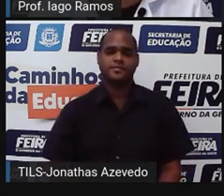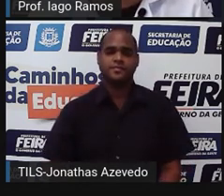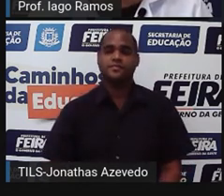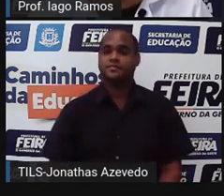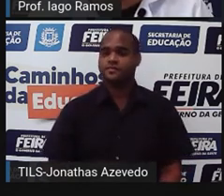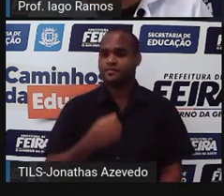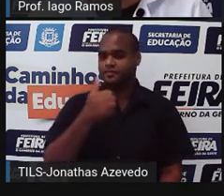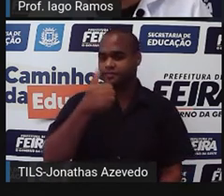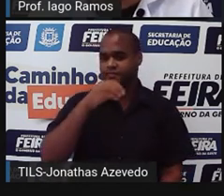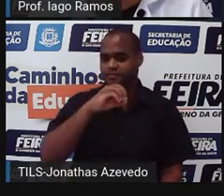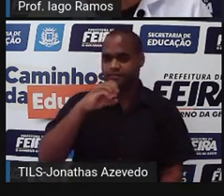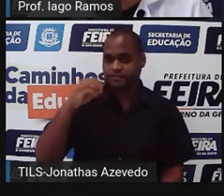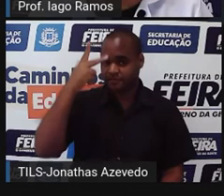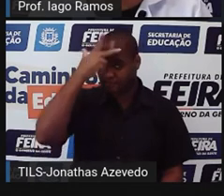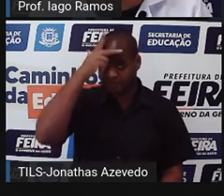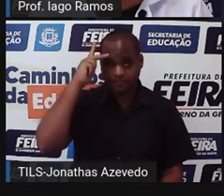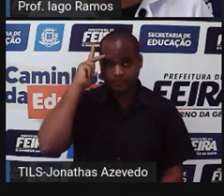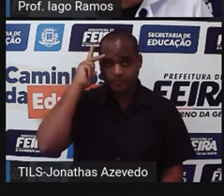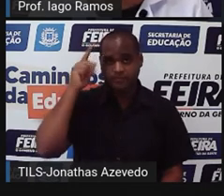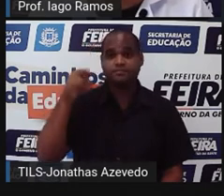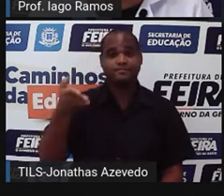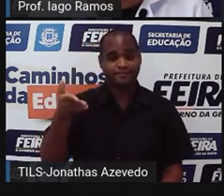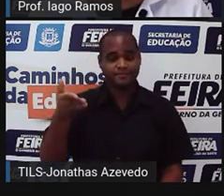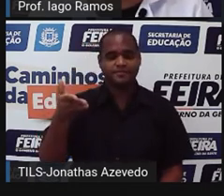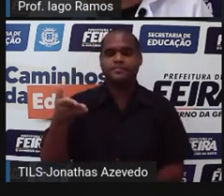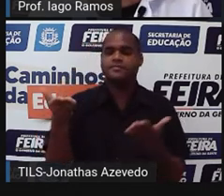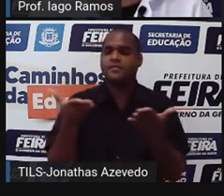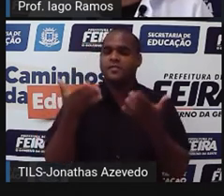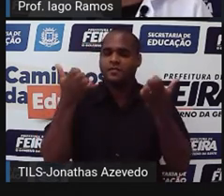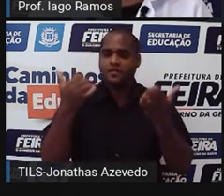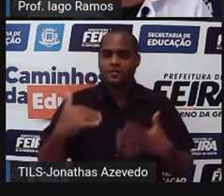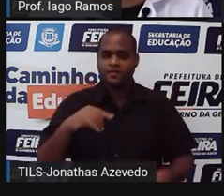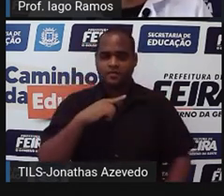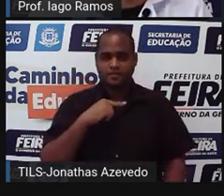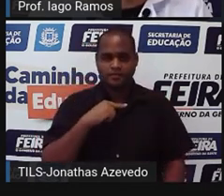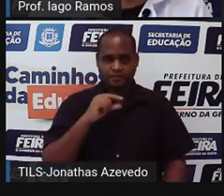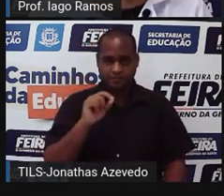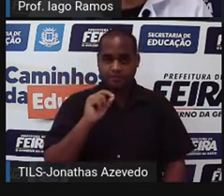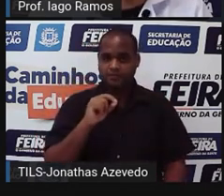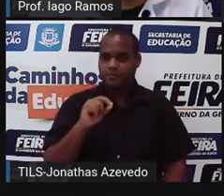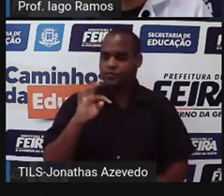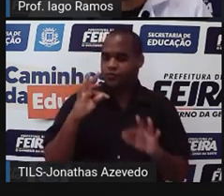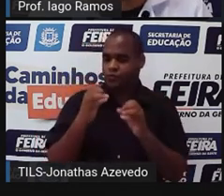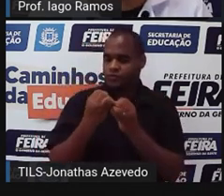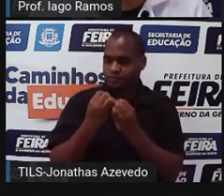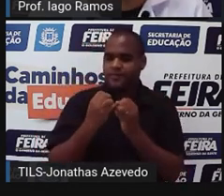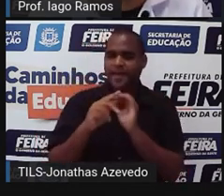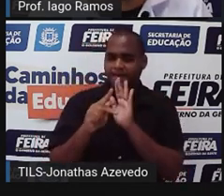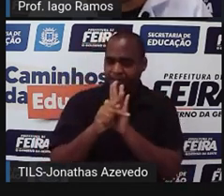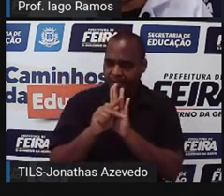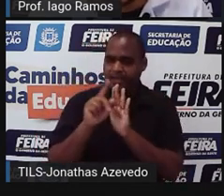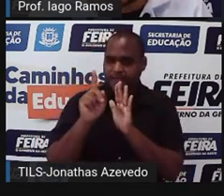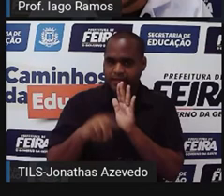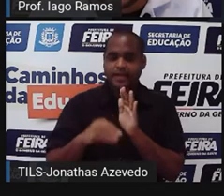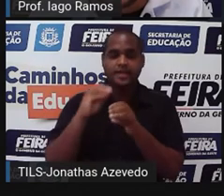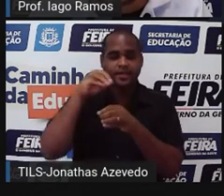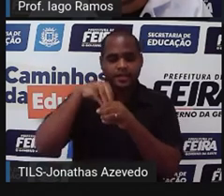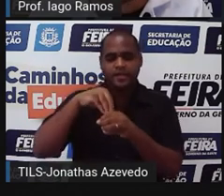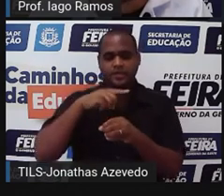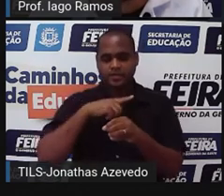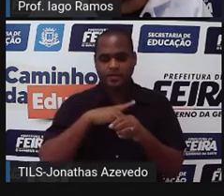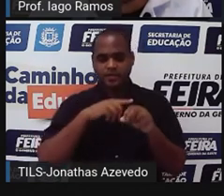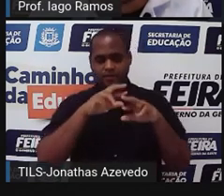cem pessoas. Tá bom? E agora no basquete, pega tudo que faz parte, tudo que está dentro